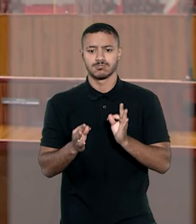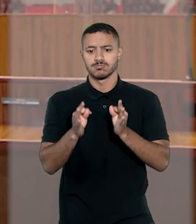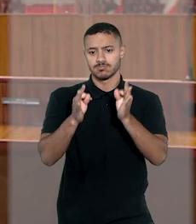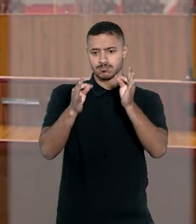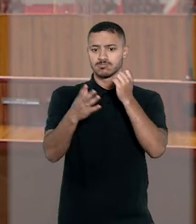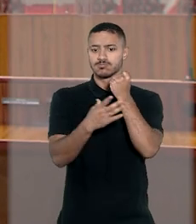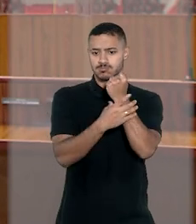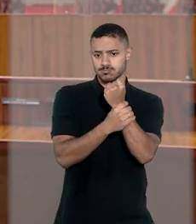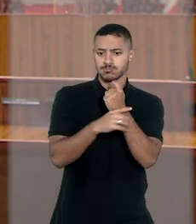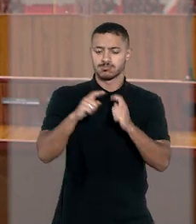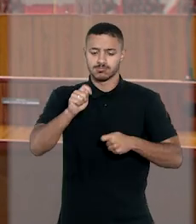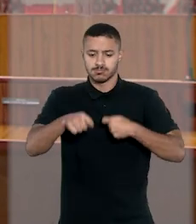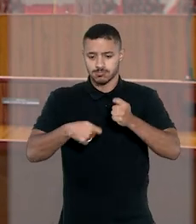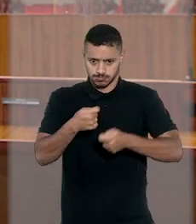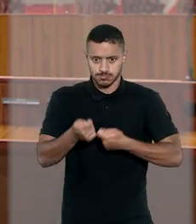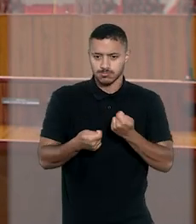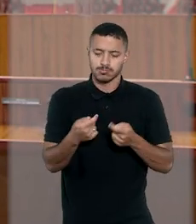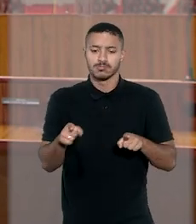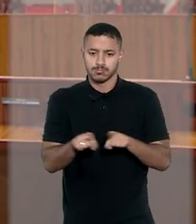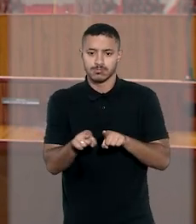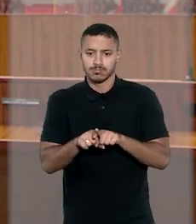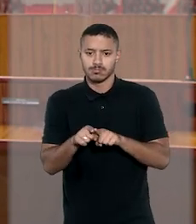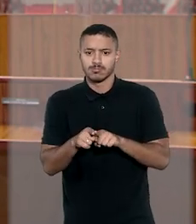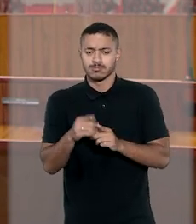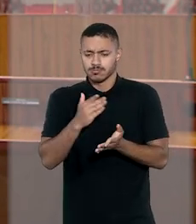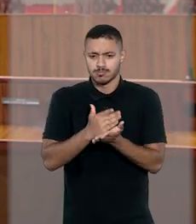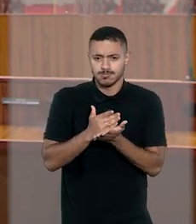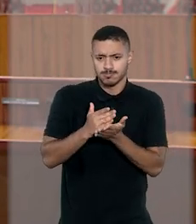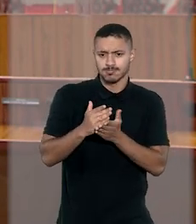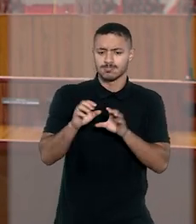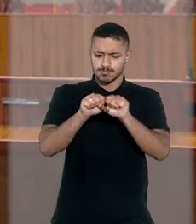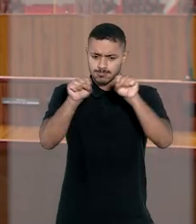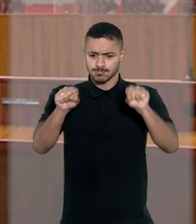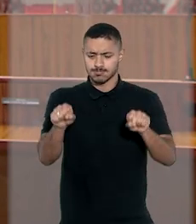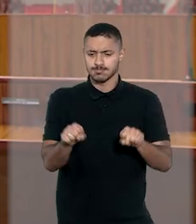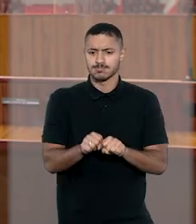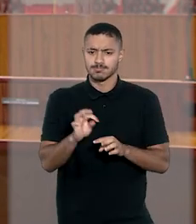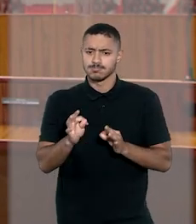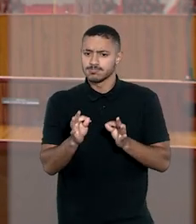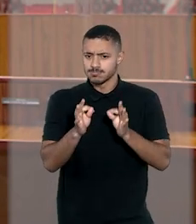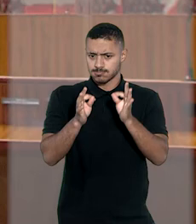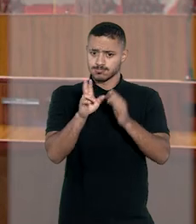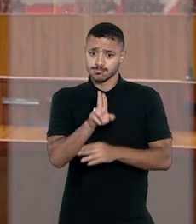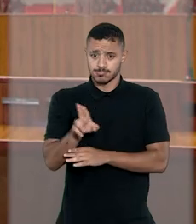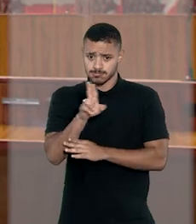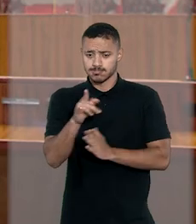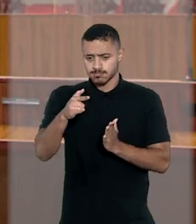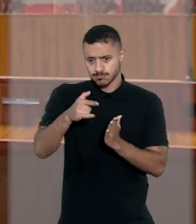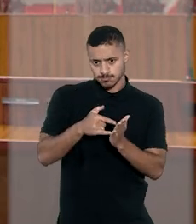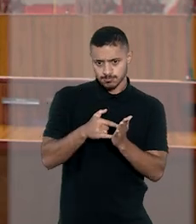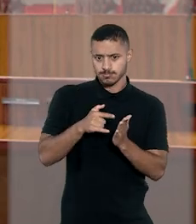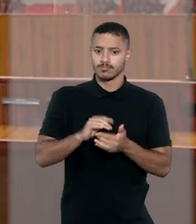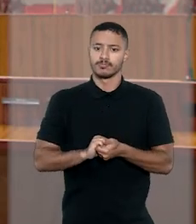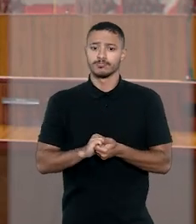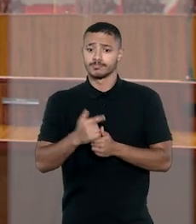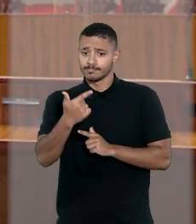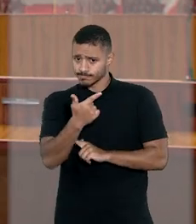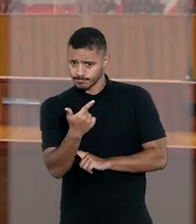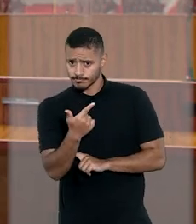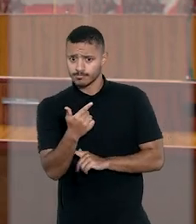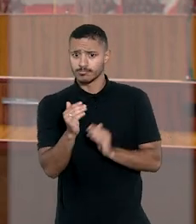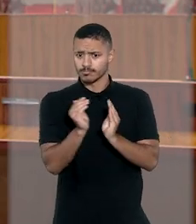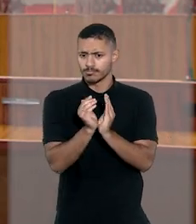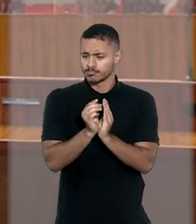tecnológica, de segurança e de economicidade que culminou na criação dos sistemas eletrônicos para uso do documento.